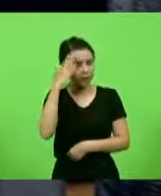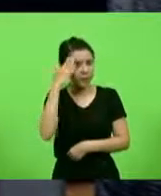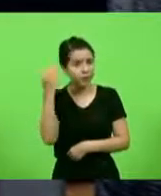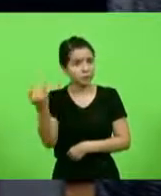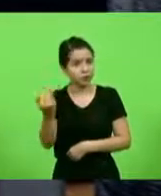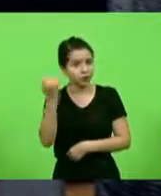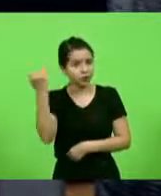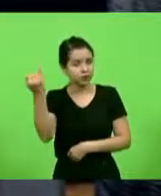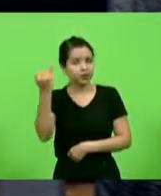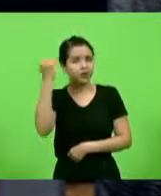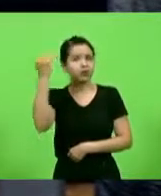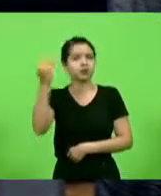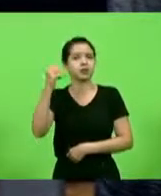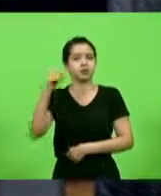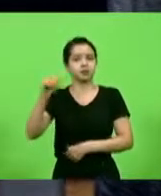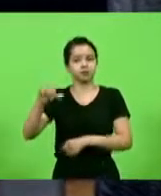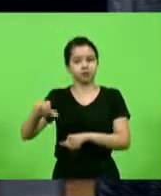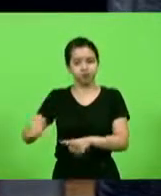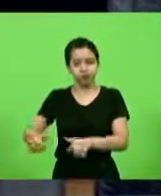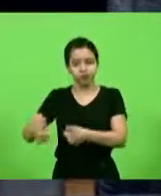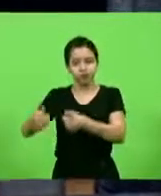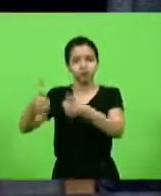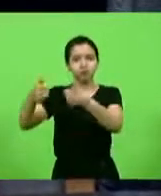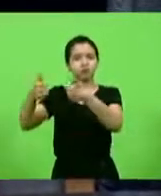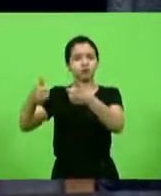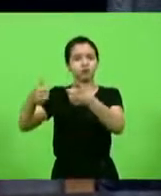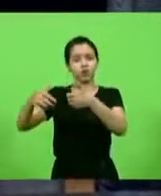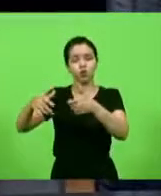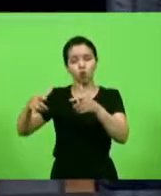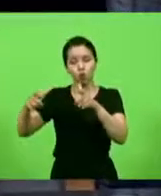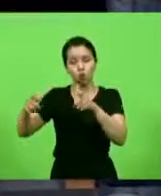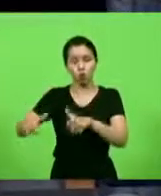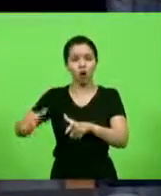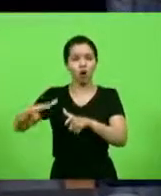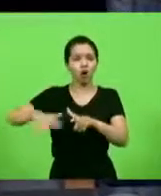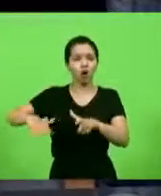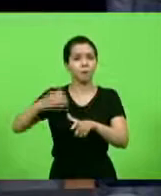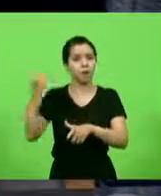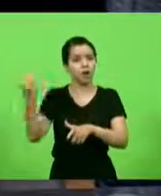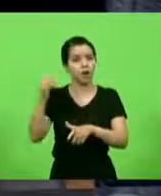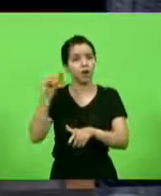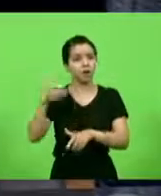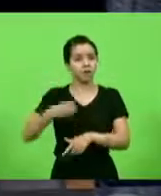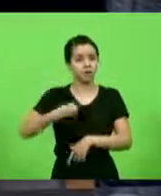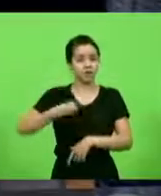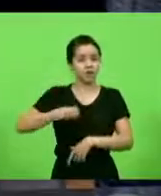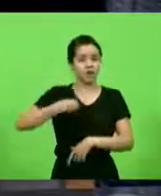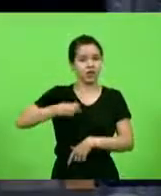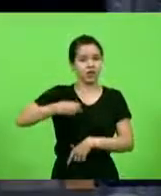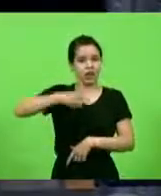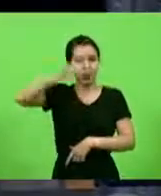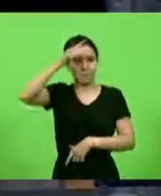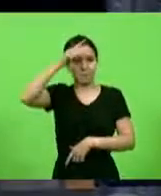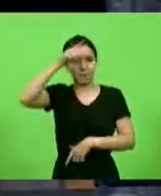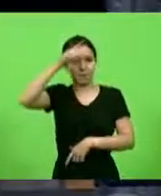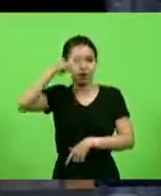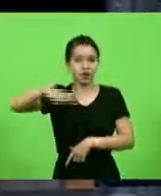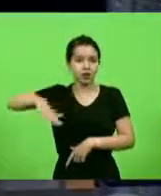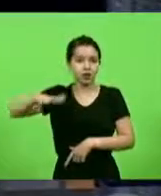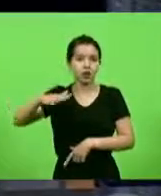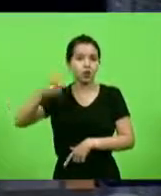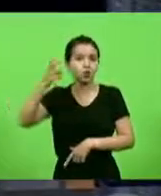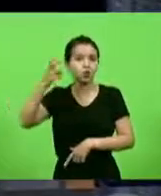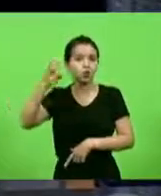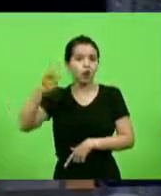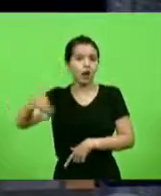revitalizar um espaço tão importante que é a Vila Germânica, que é a fomentação do turismo, é a fomentação do turismo de